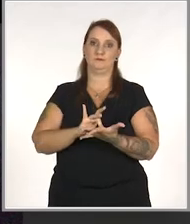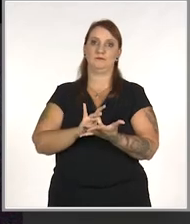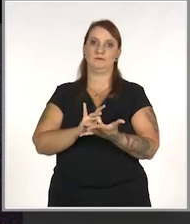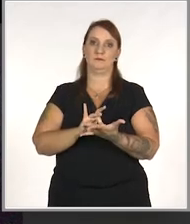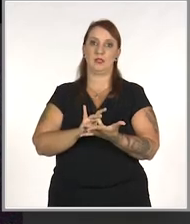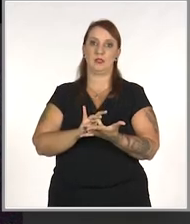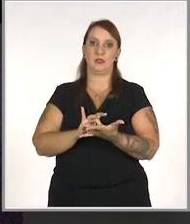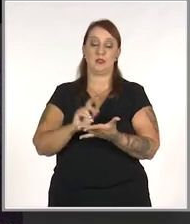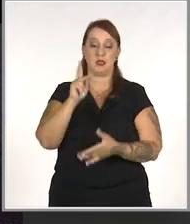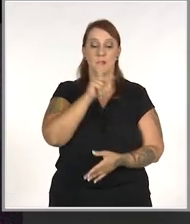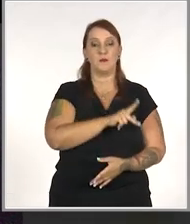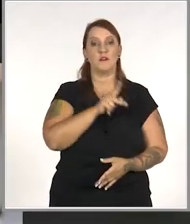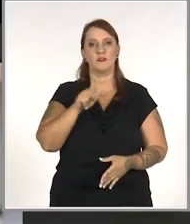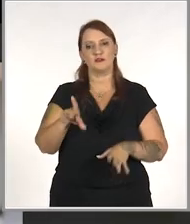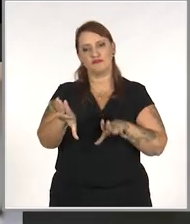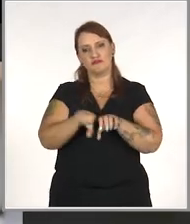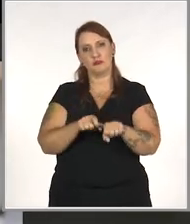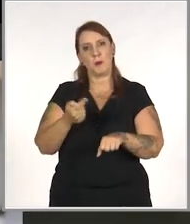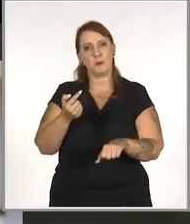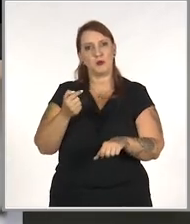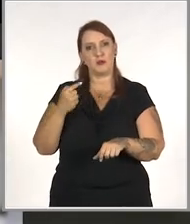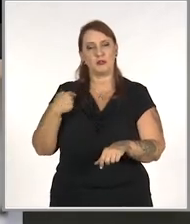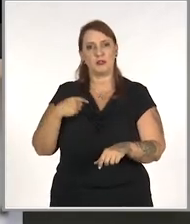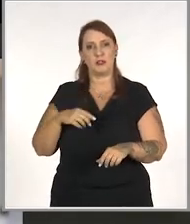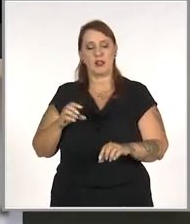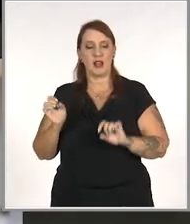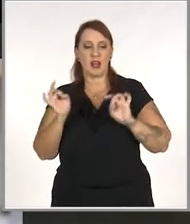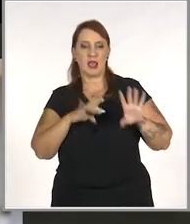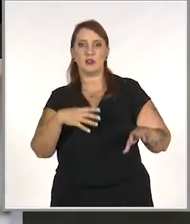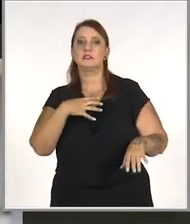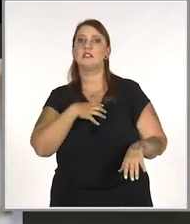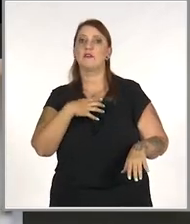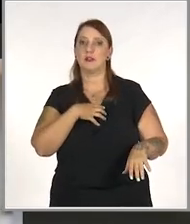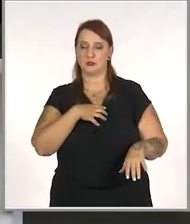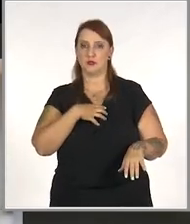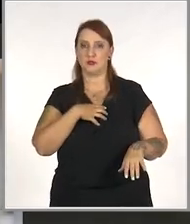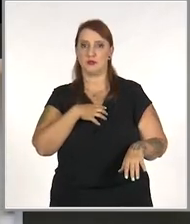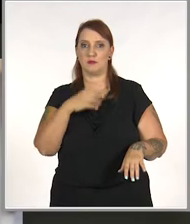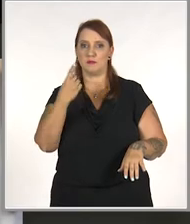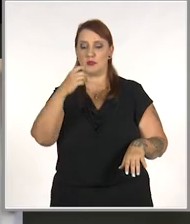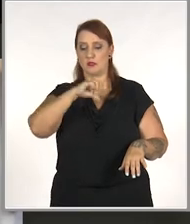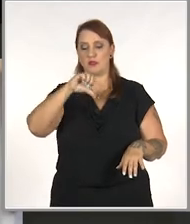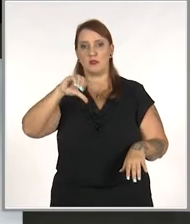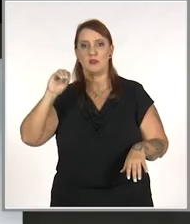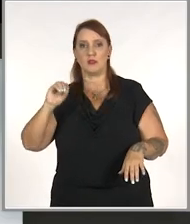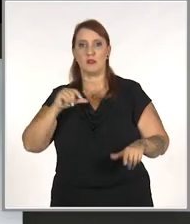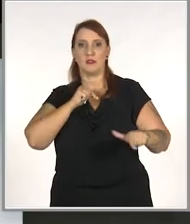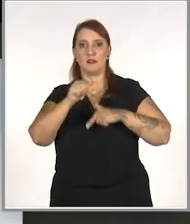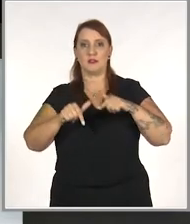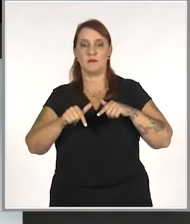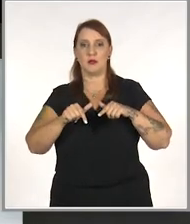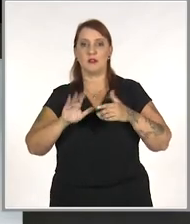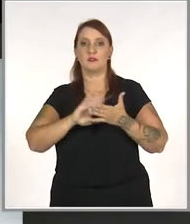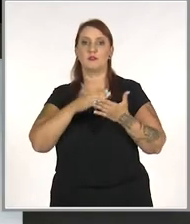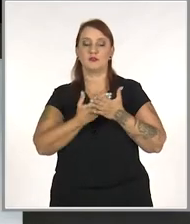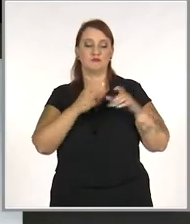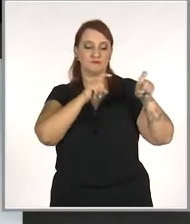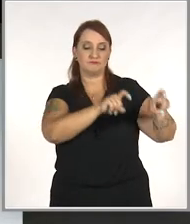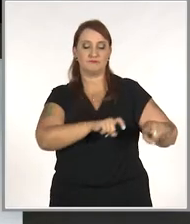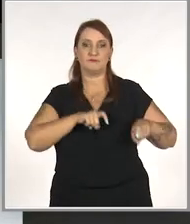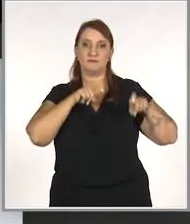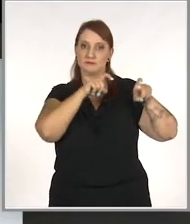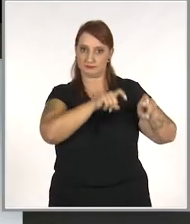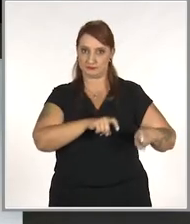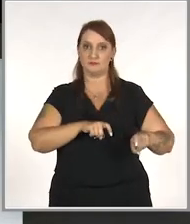A professora recém-formada deixou Salvador nos anos 90, para trabalhar em uma escola rural de Palmeiras,